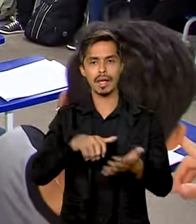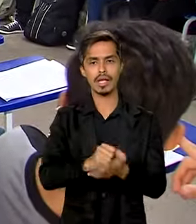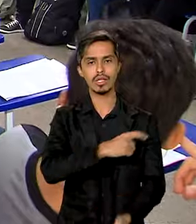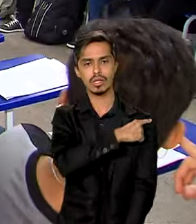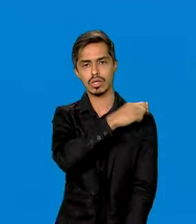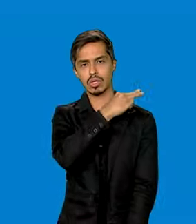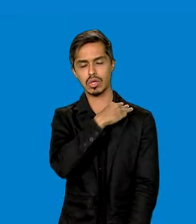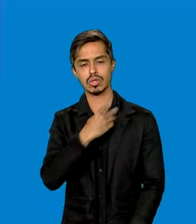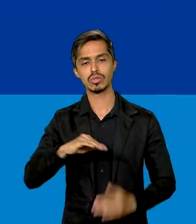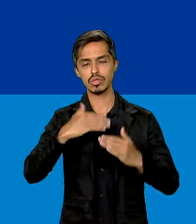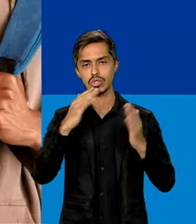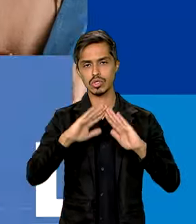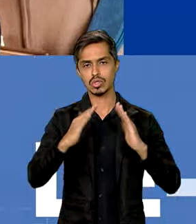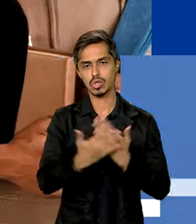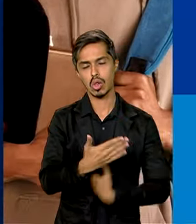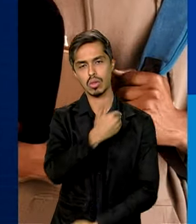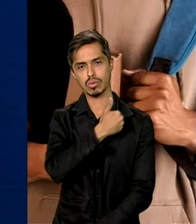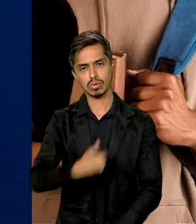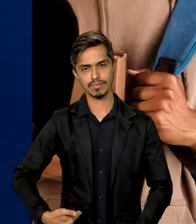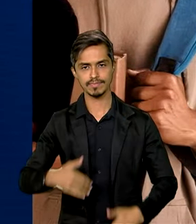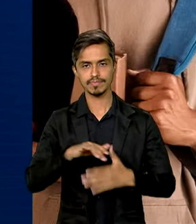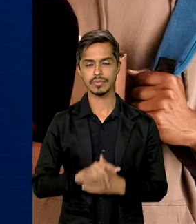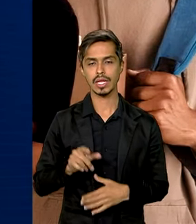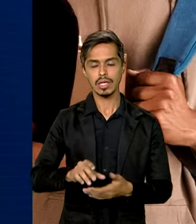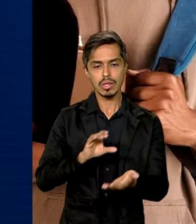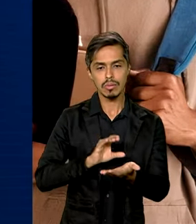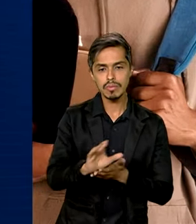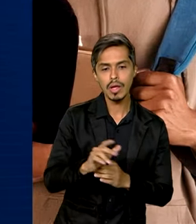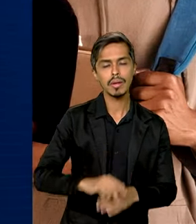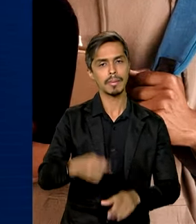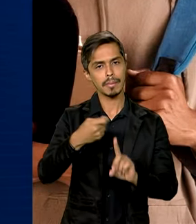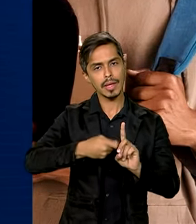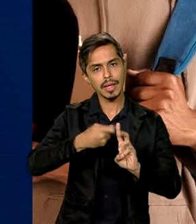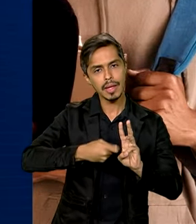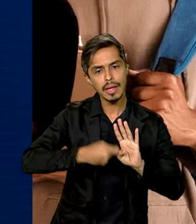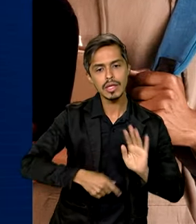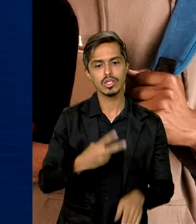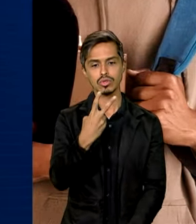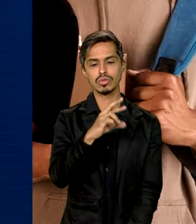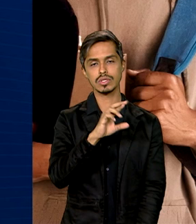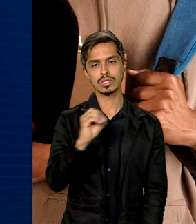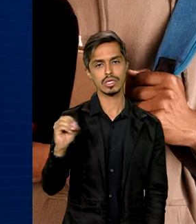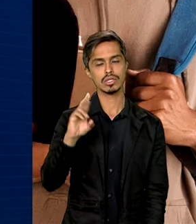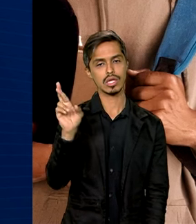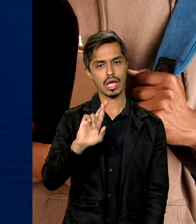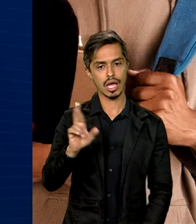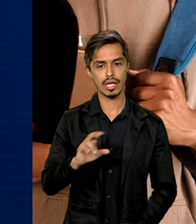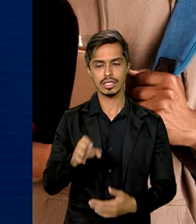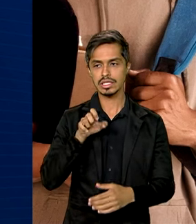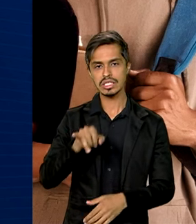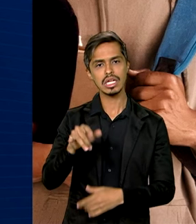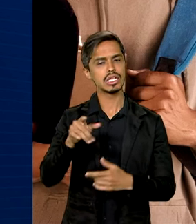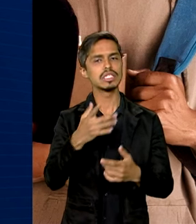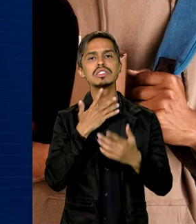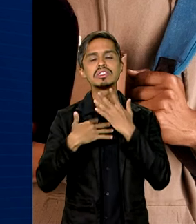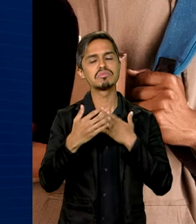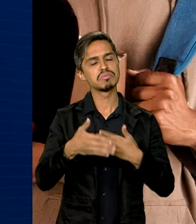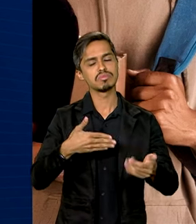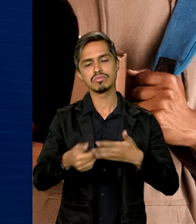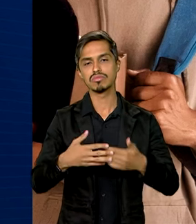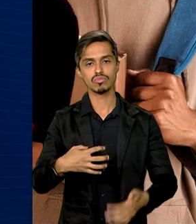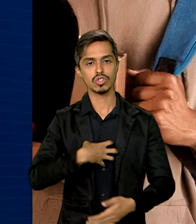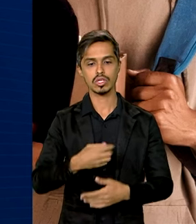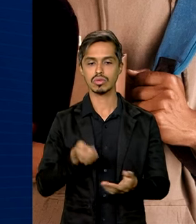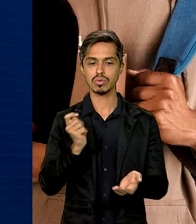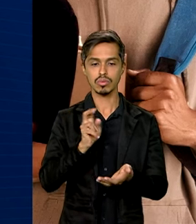médio público. O programa prevê o pagamento de incentivo mensal de 200 reais para o estudante usar como quiser. E mais